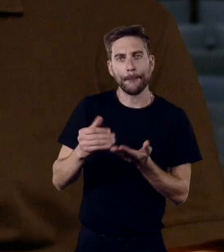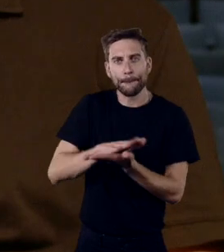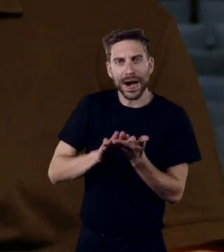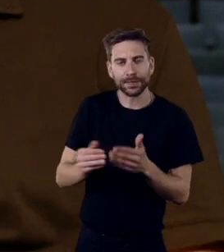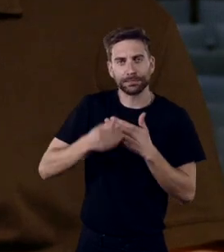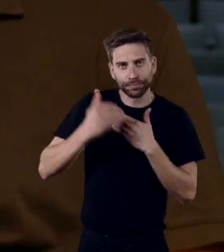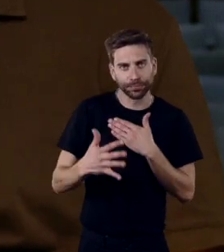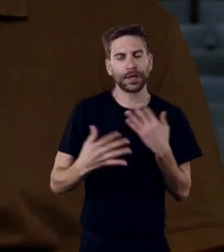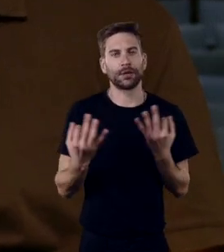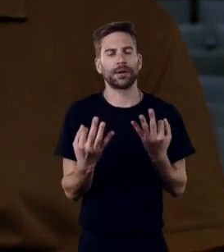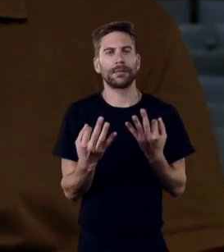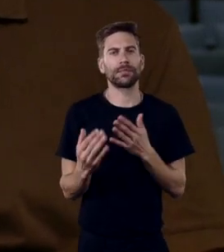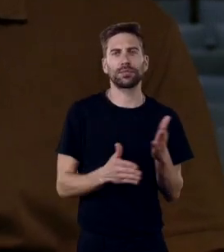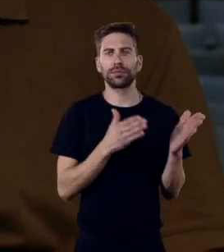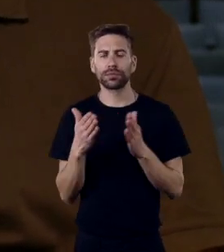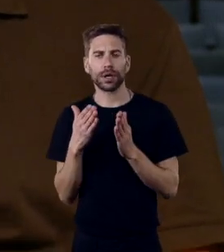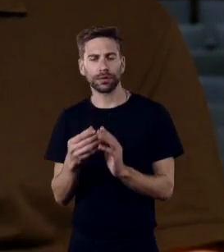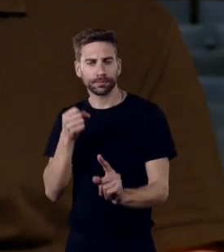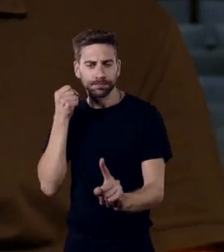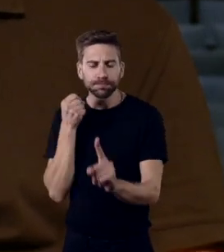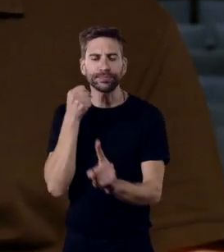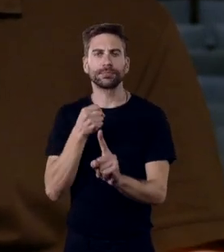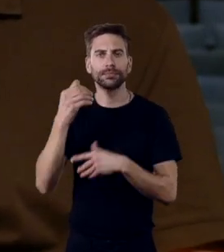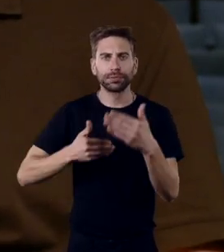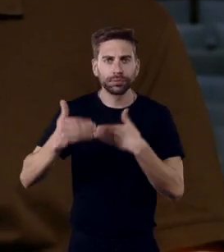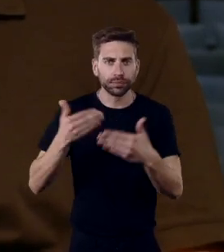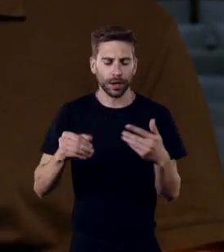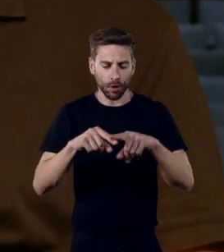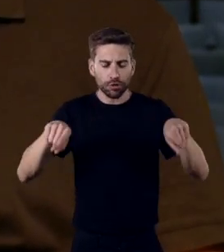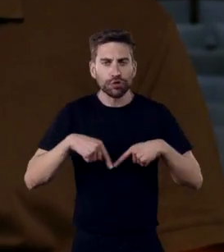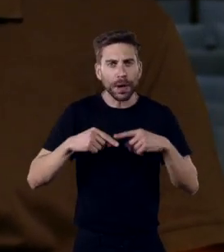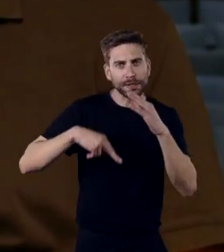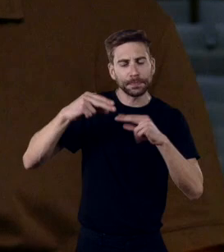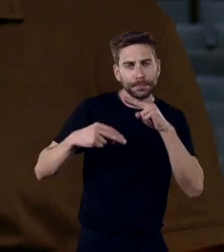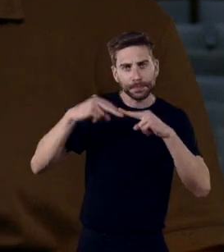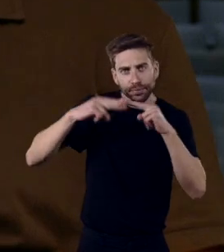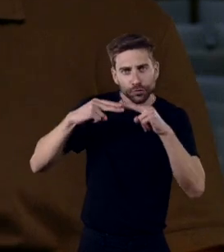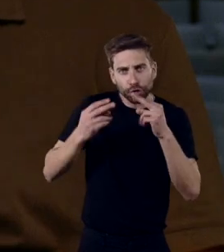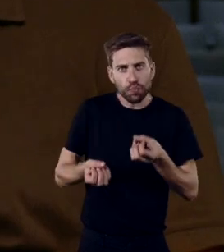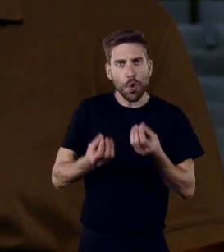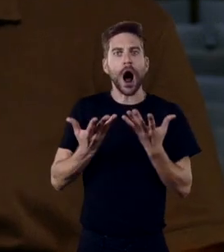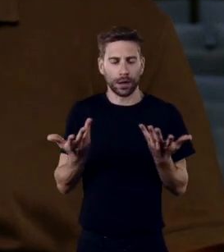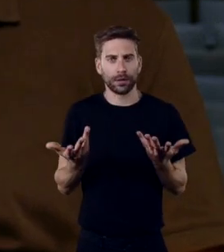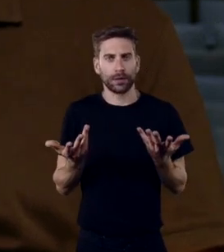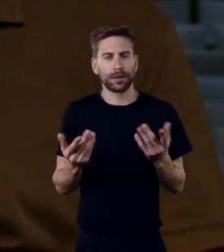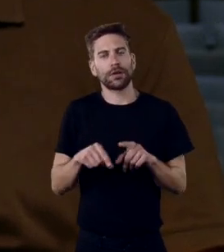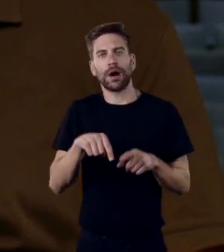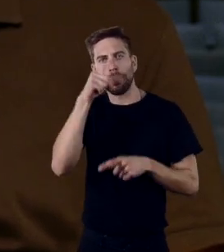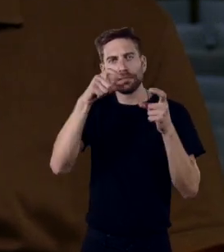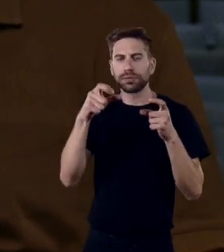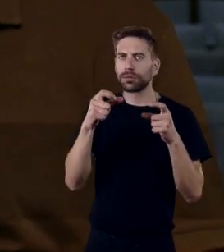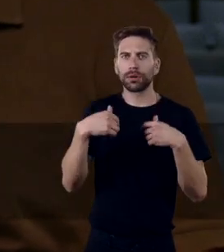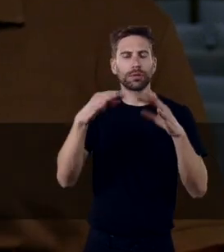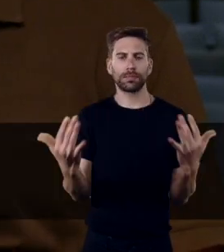mas depois permanece como um desafio, que é, existindo este espaço, ele é um convite à assembleia pública, é um